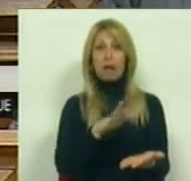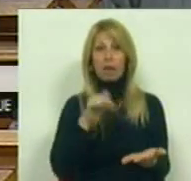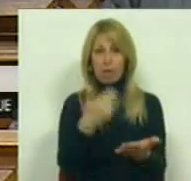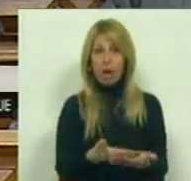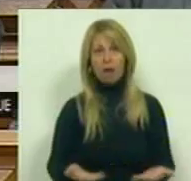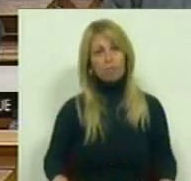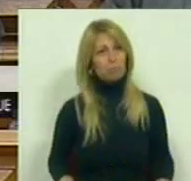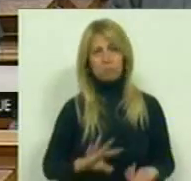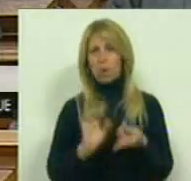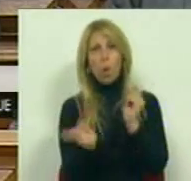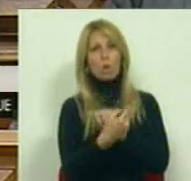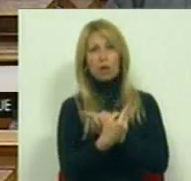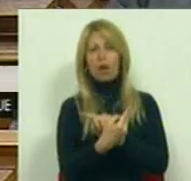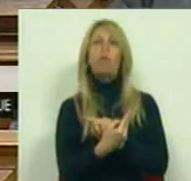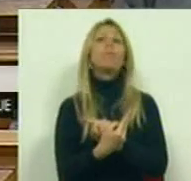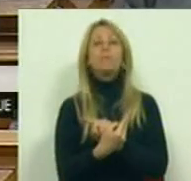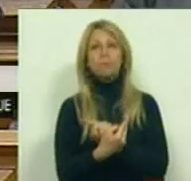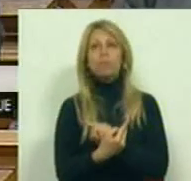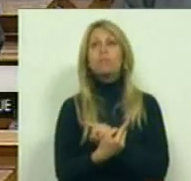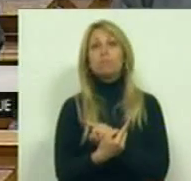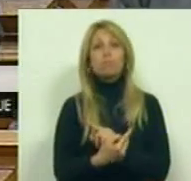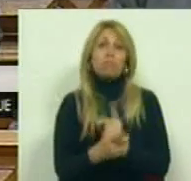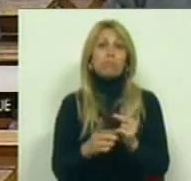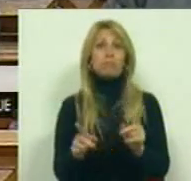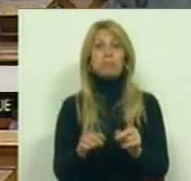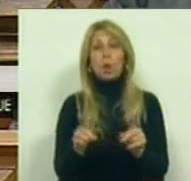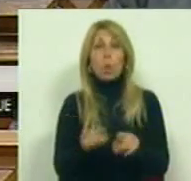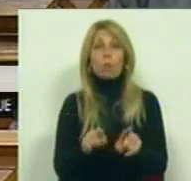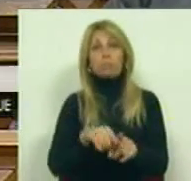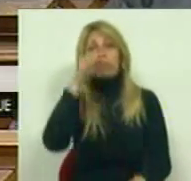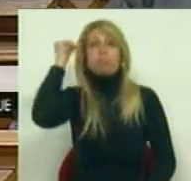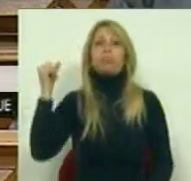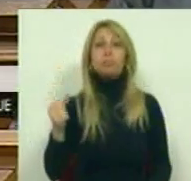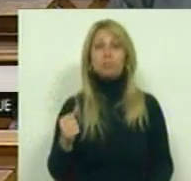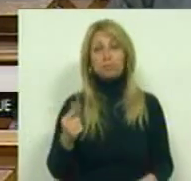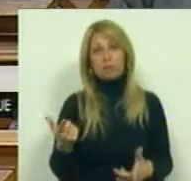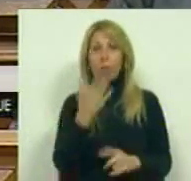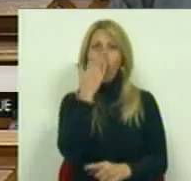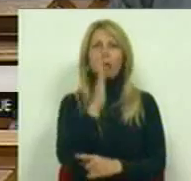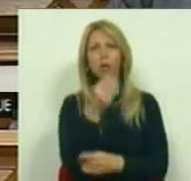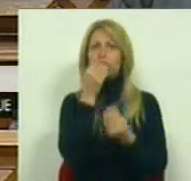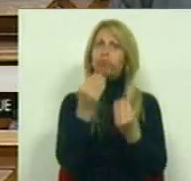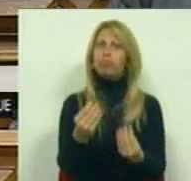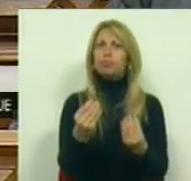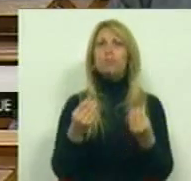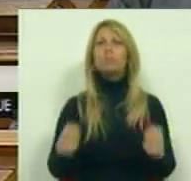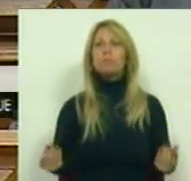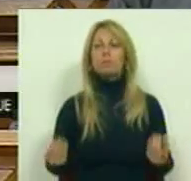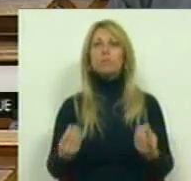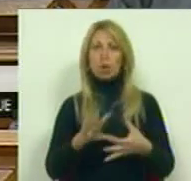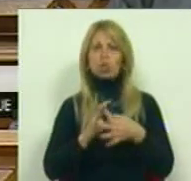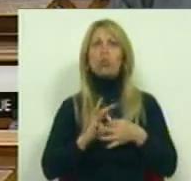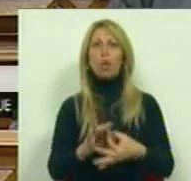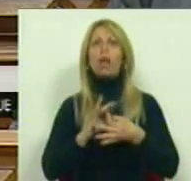Bem, pelo contrário, é esquecer esse gesto altruísta e solidário e é menosprezar a